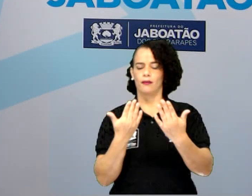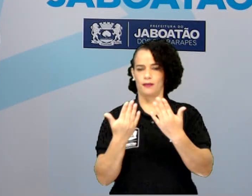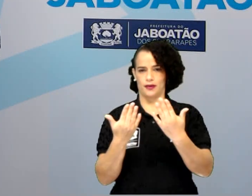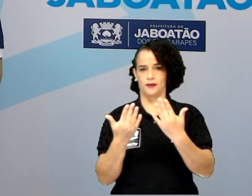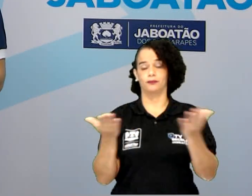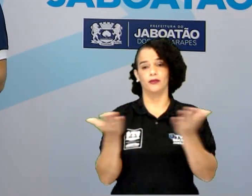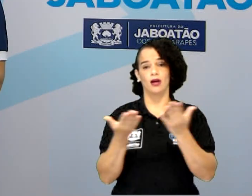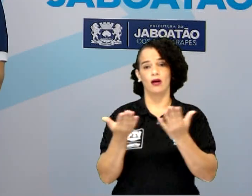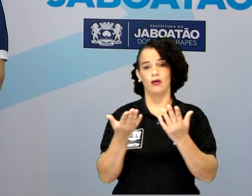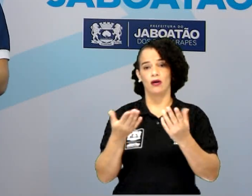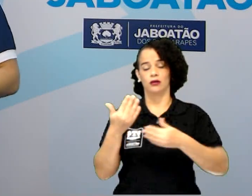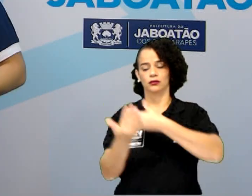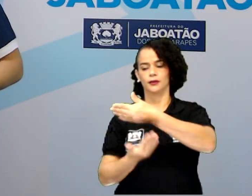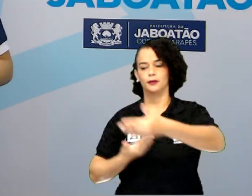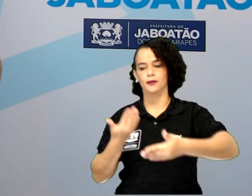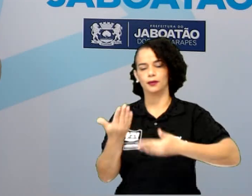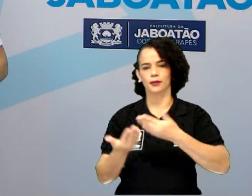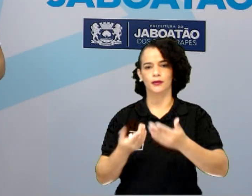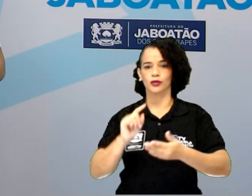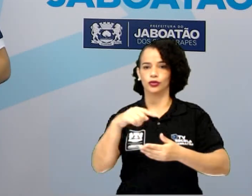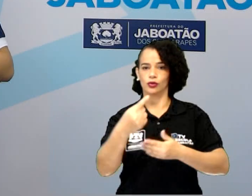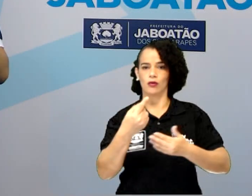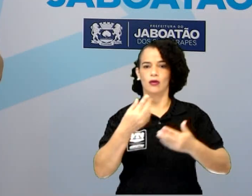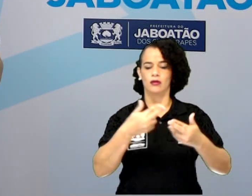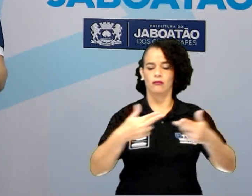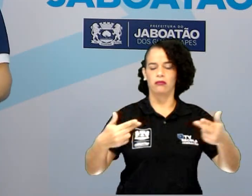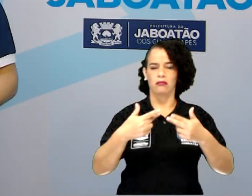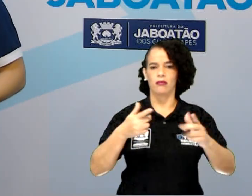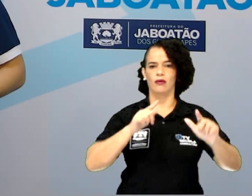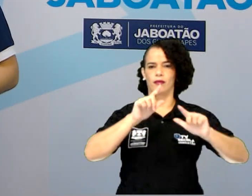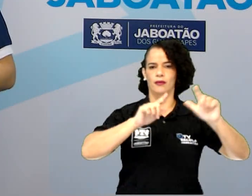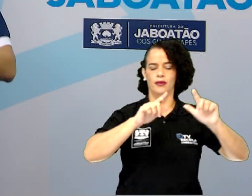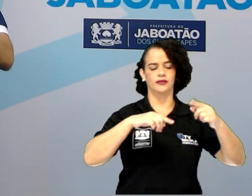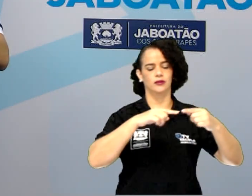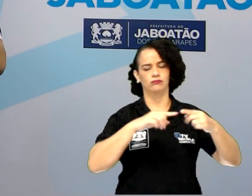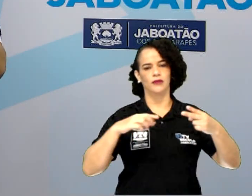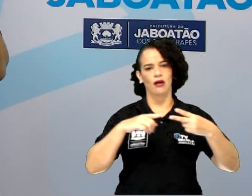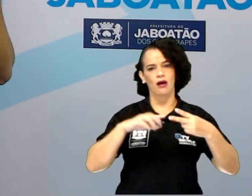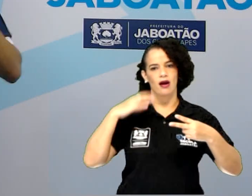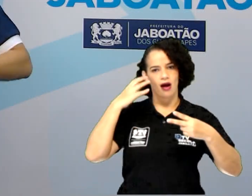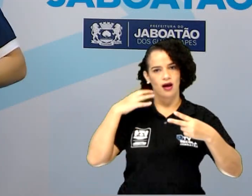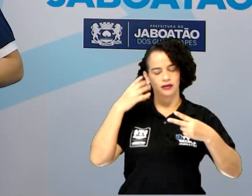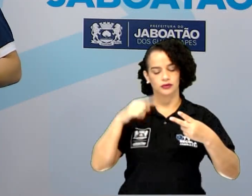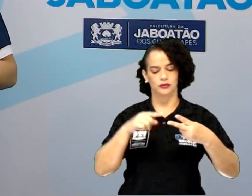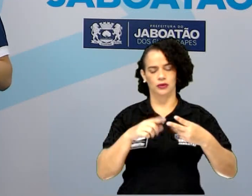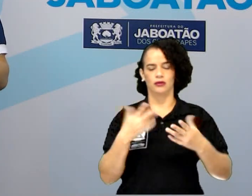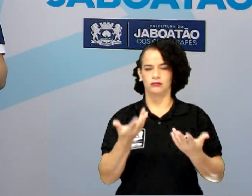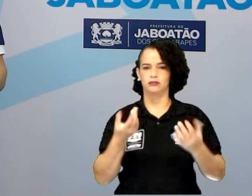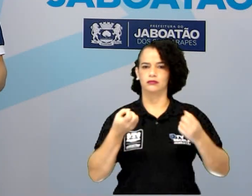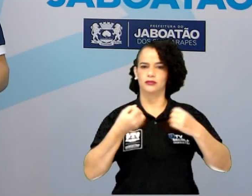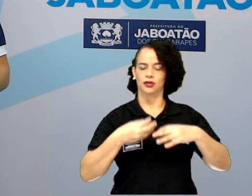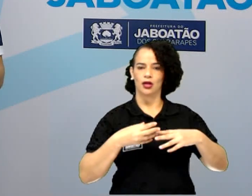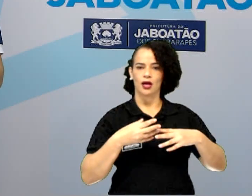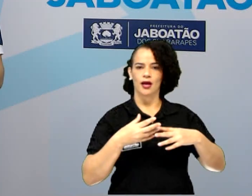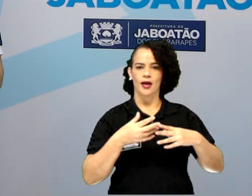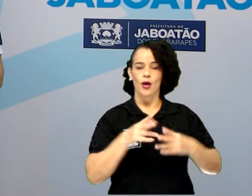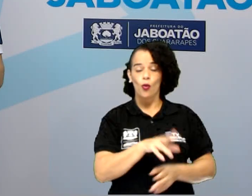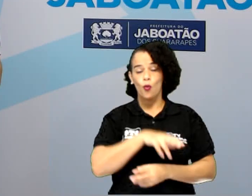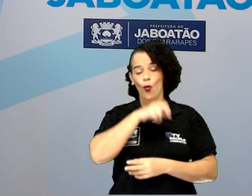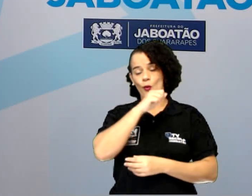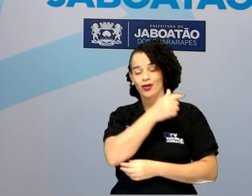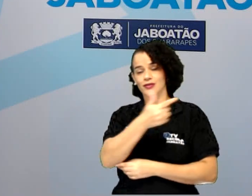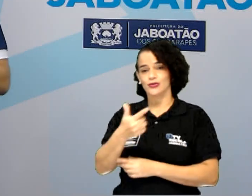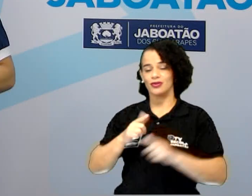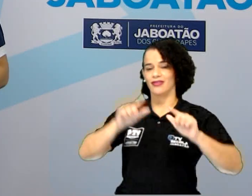Agora, você se relaciona através de outros mecanismos. Televisão, rádio. Inclusive, ele fala que o lá sem televisão é acolhedor.